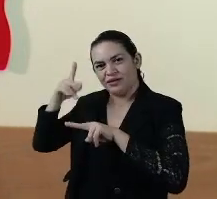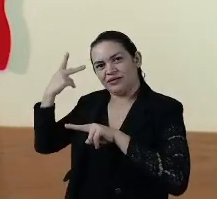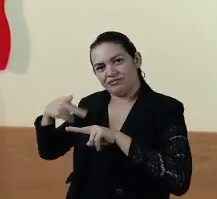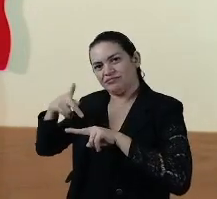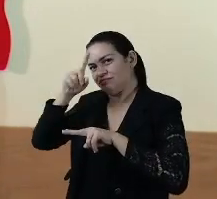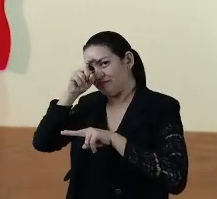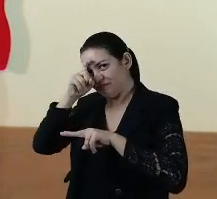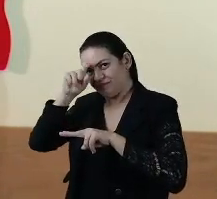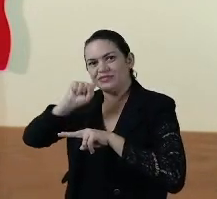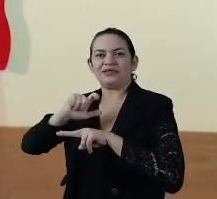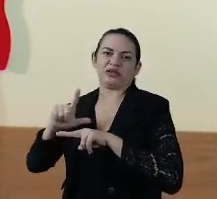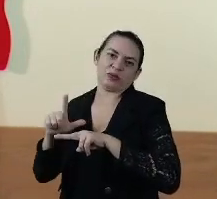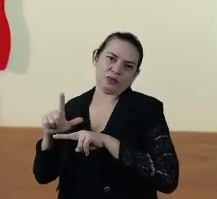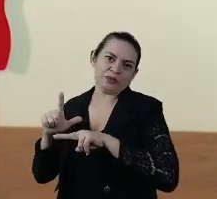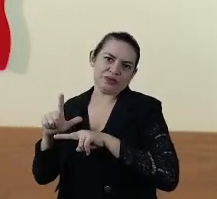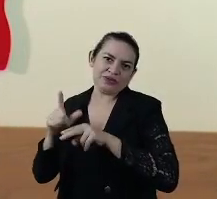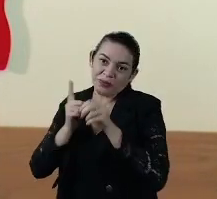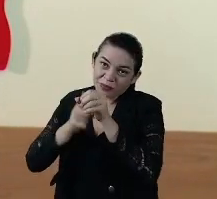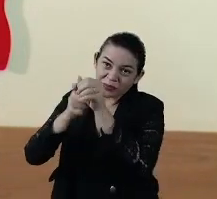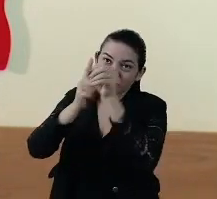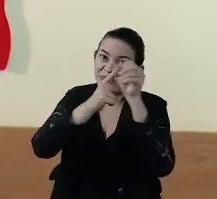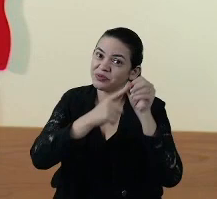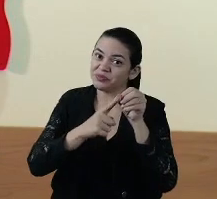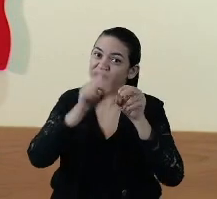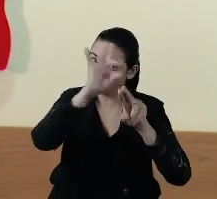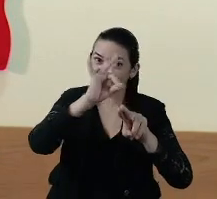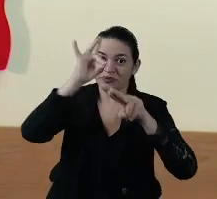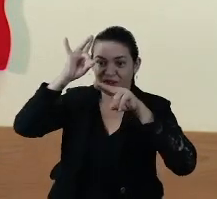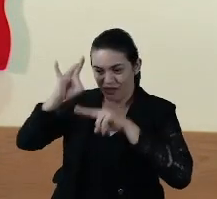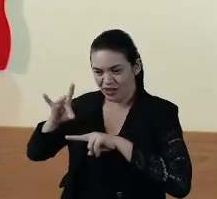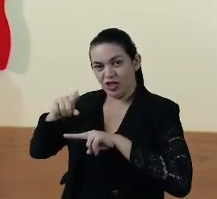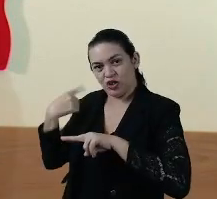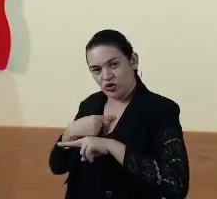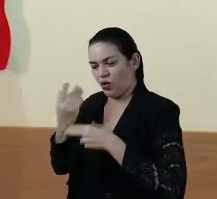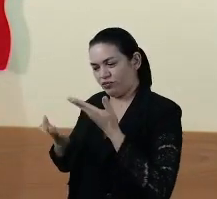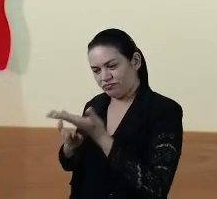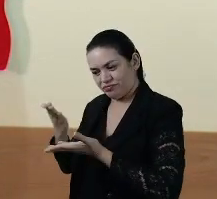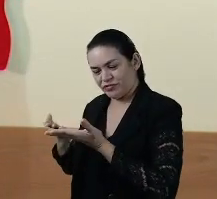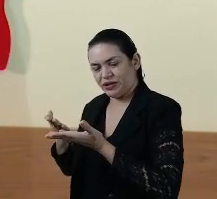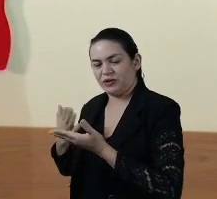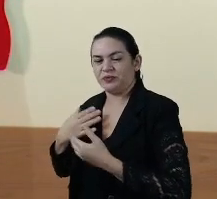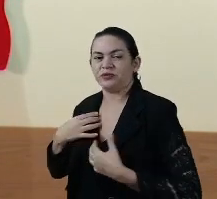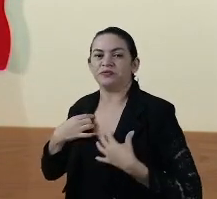rede hospitalar de São Luís. Os municípios trazem e nós tratamos.